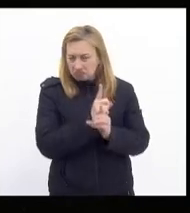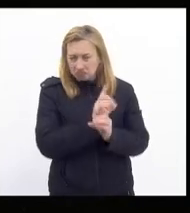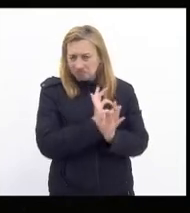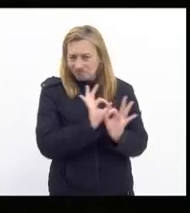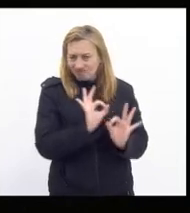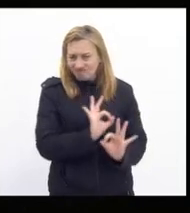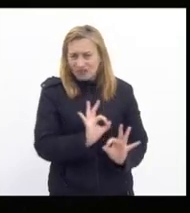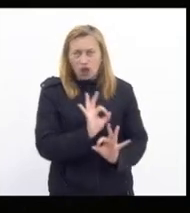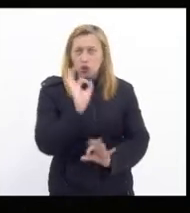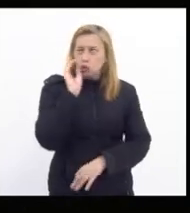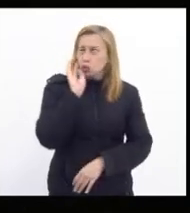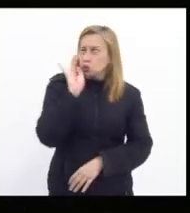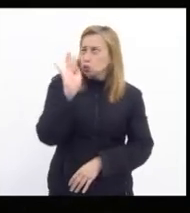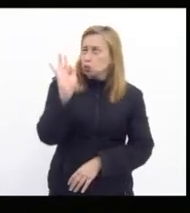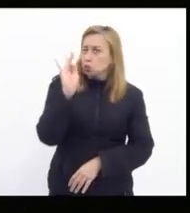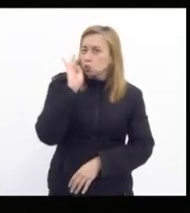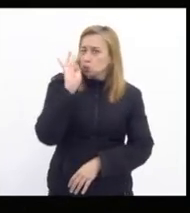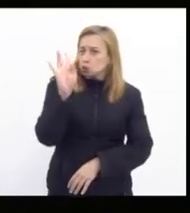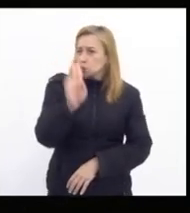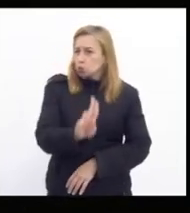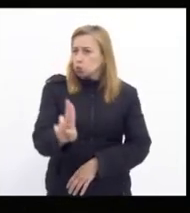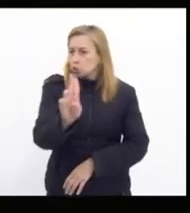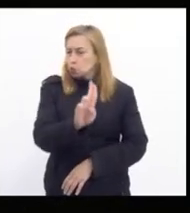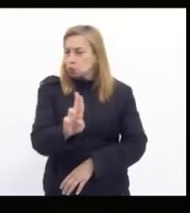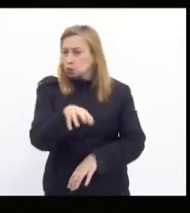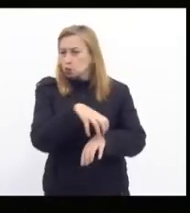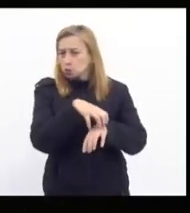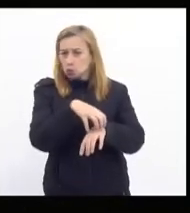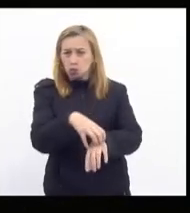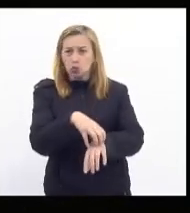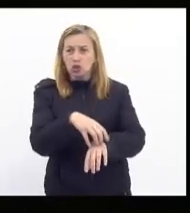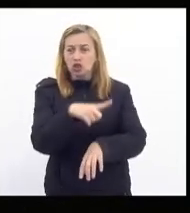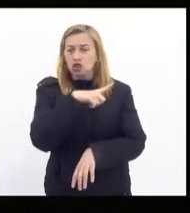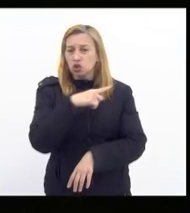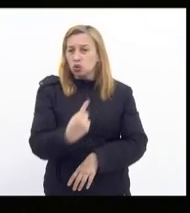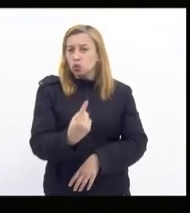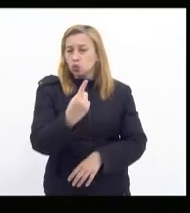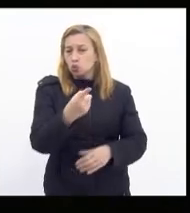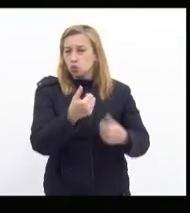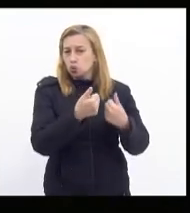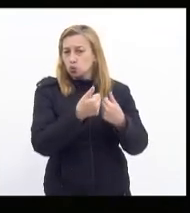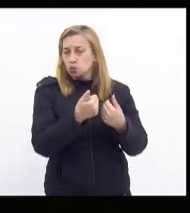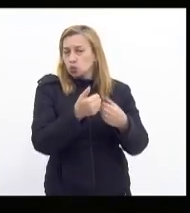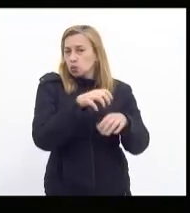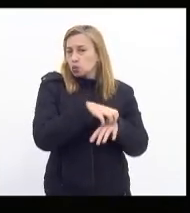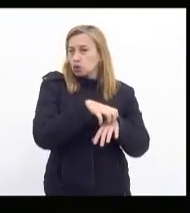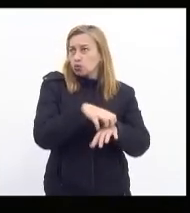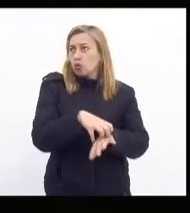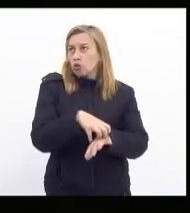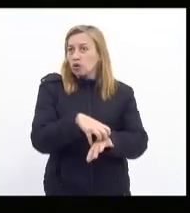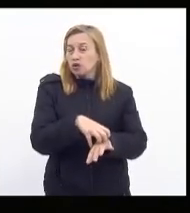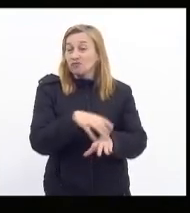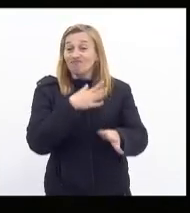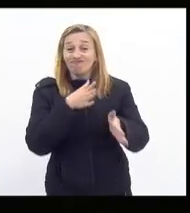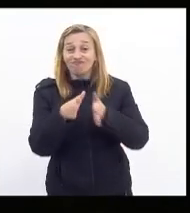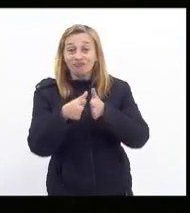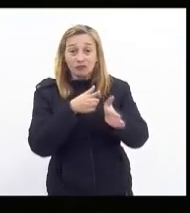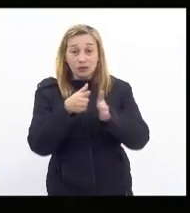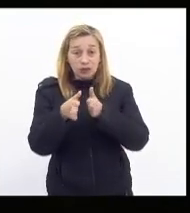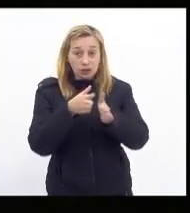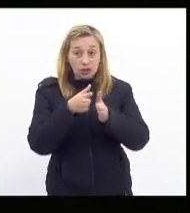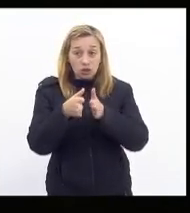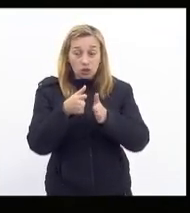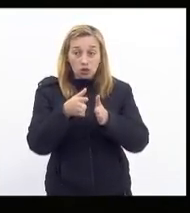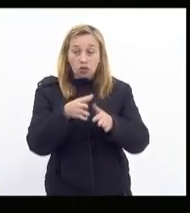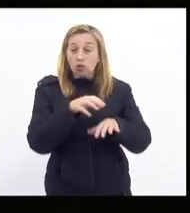sonho do usuário dos transportes de ter um transporte que seja acessível um